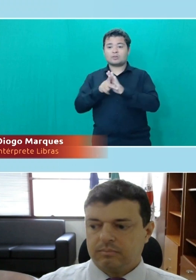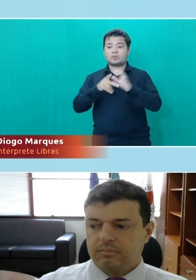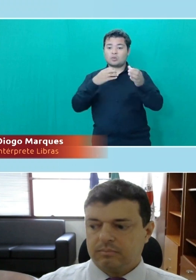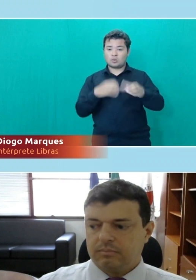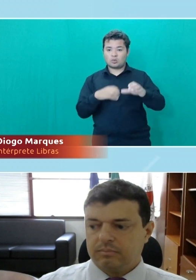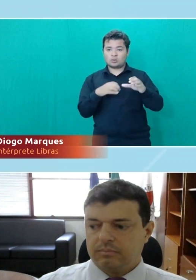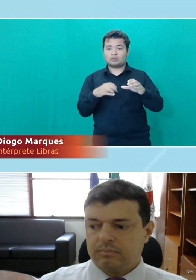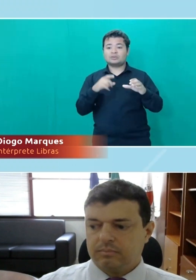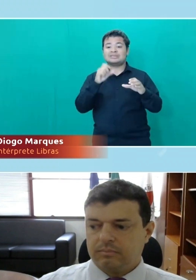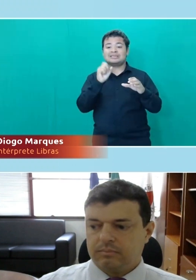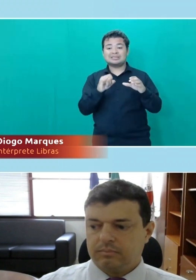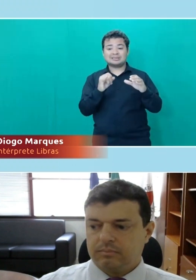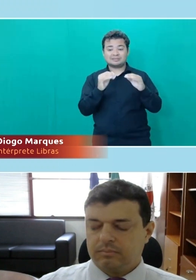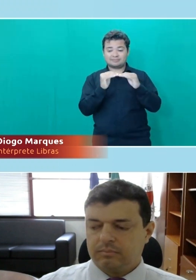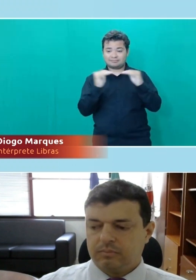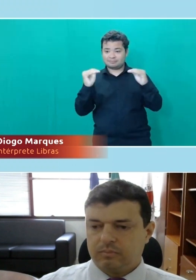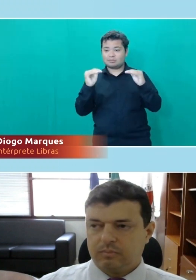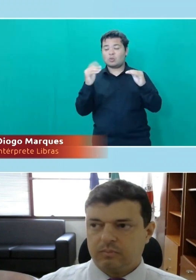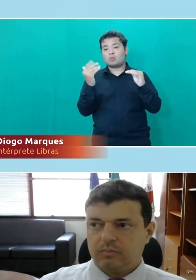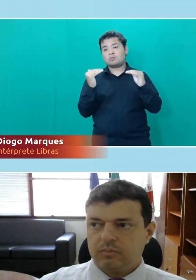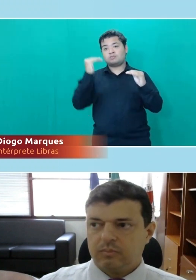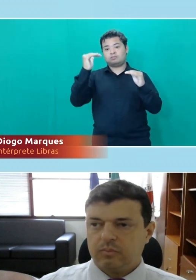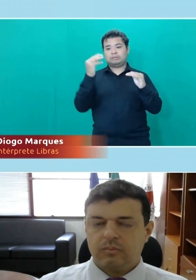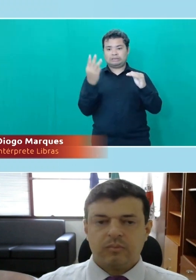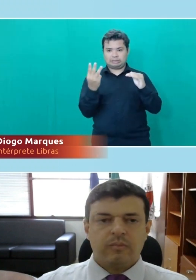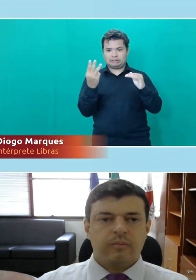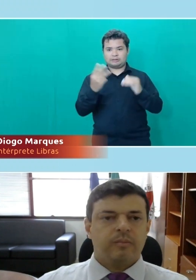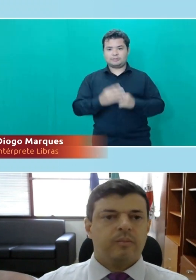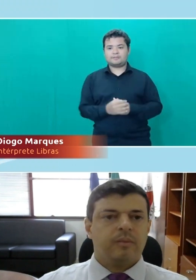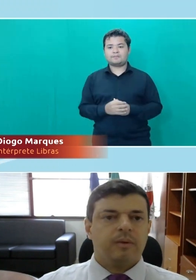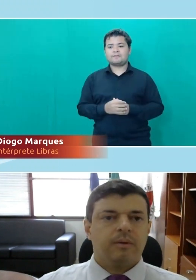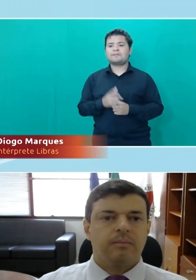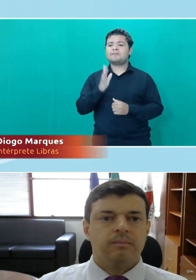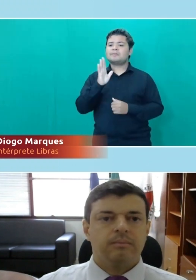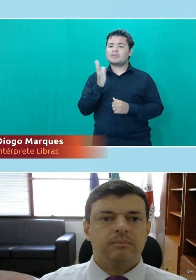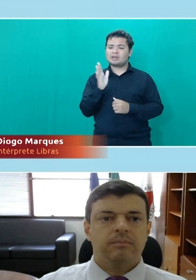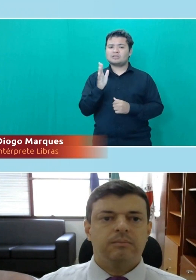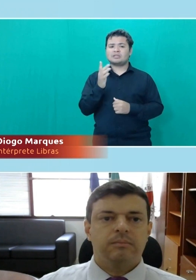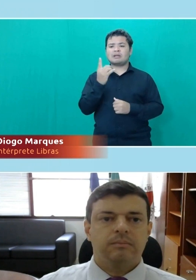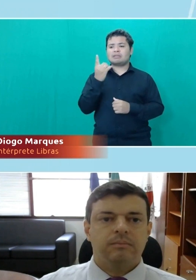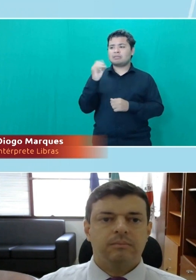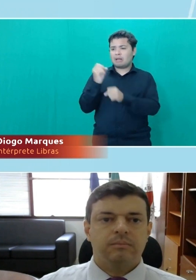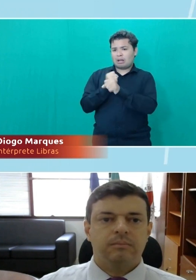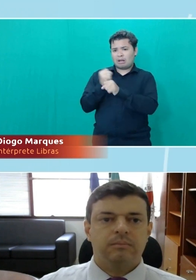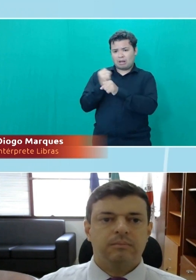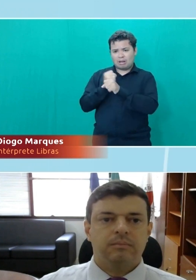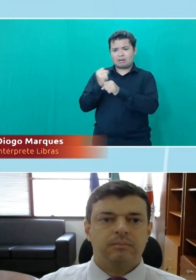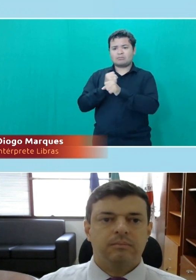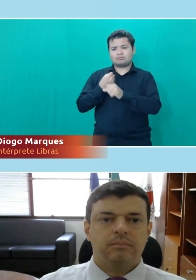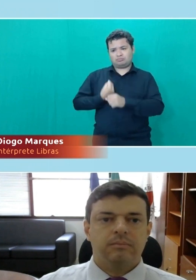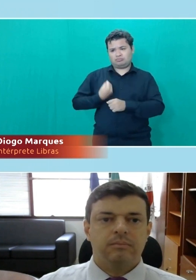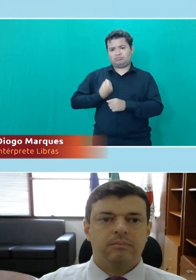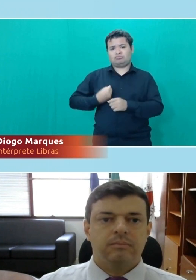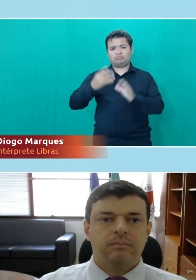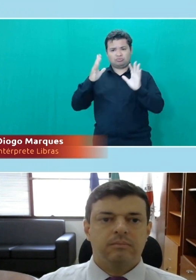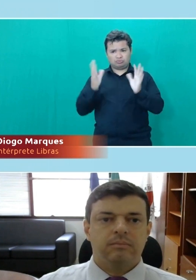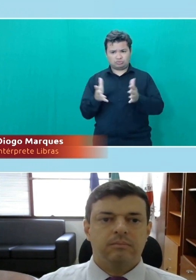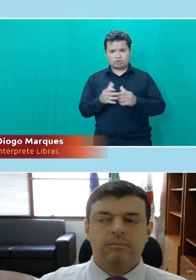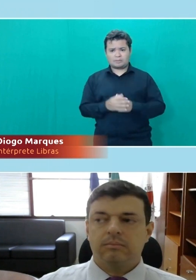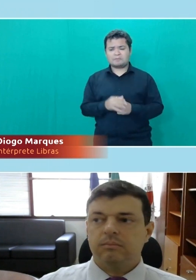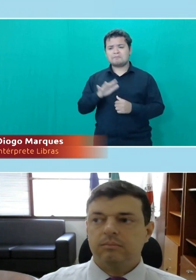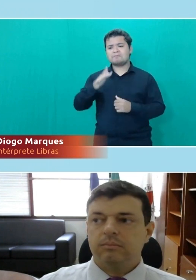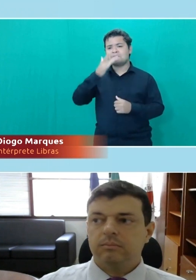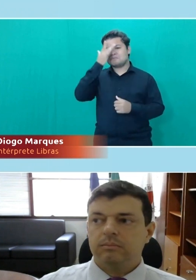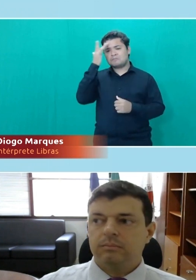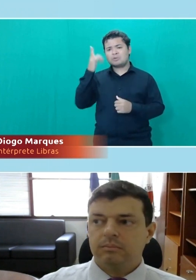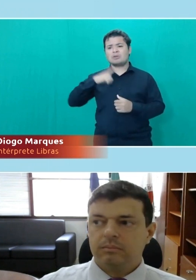ou superior a três. Apesar de já ter quase uma década de existência, há ainda pessoas que têm contestado